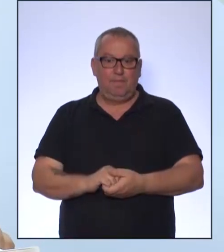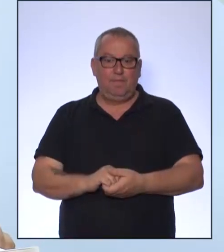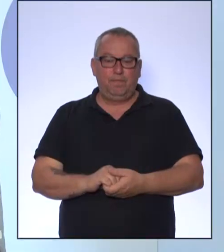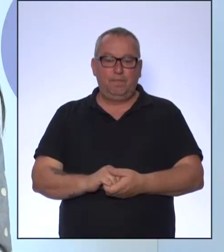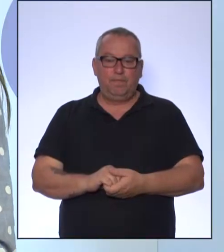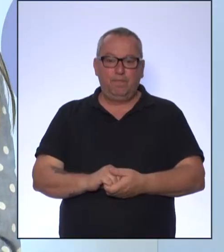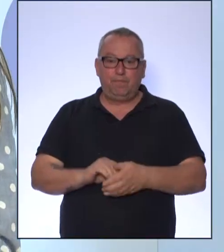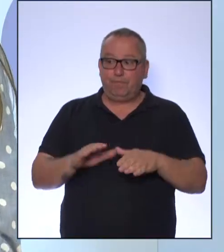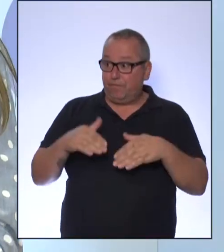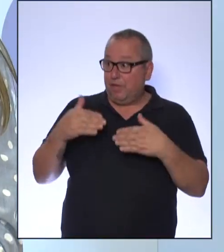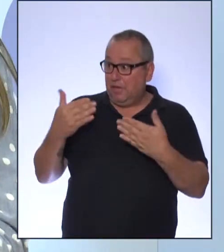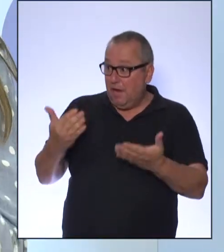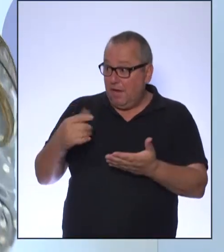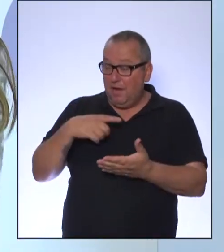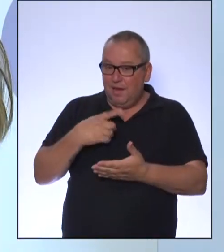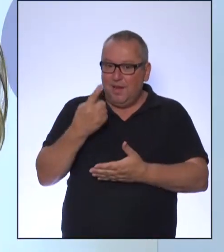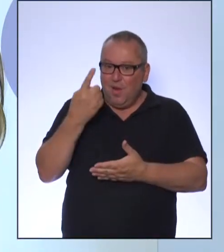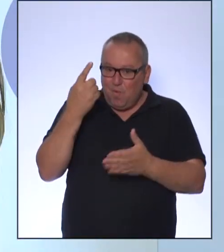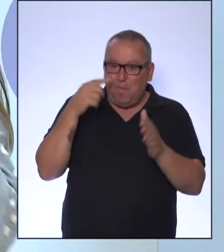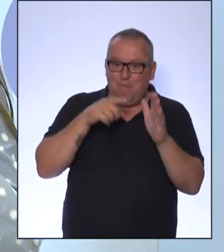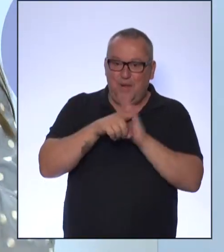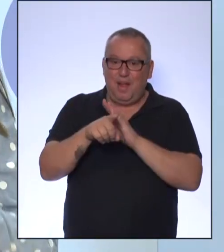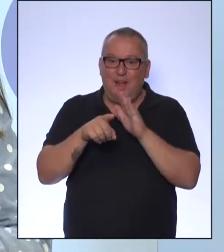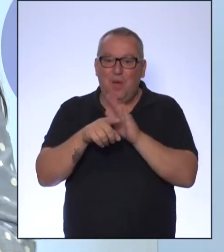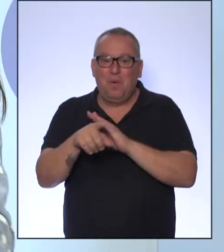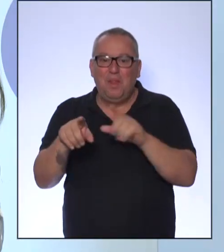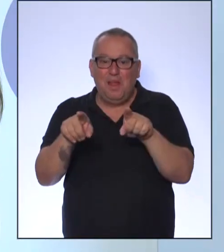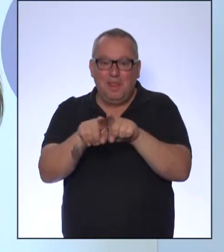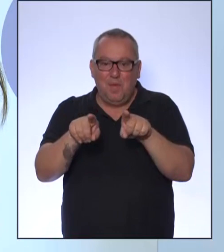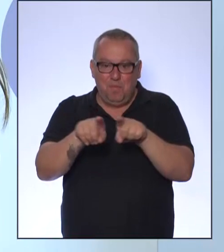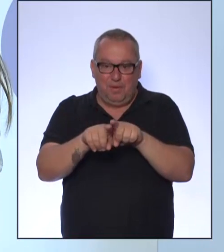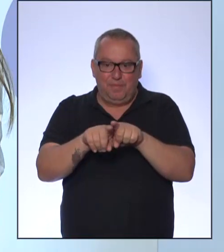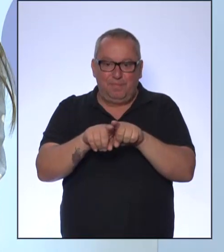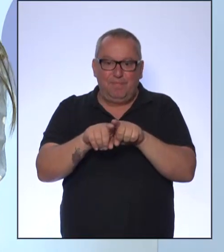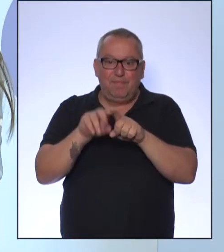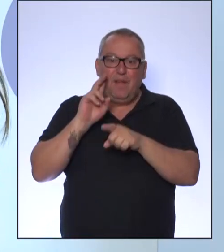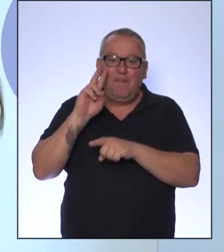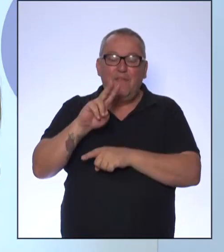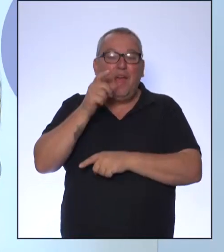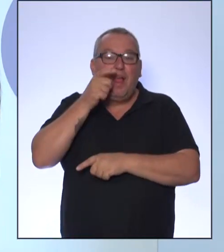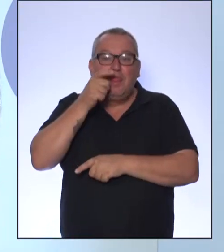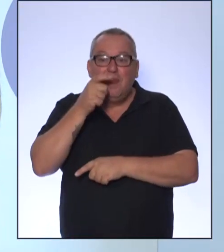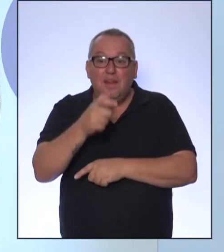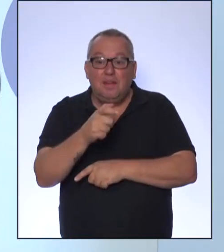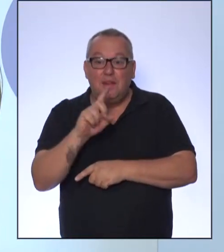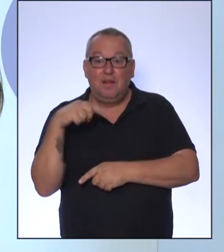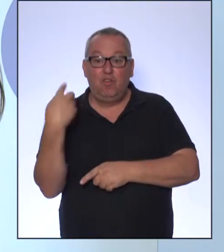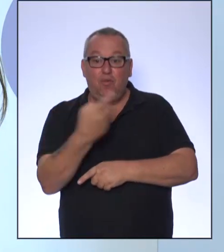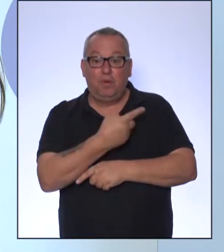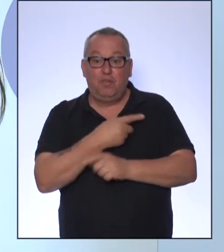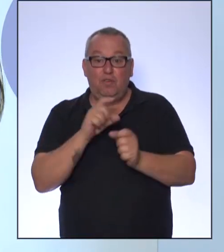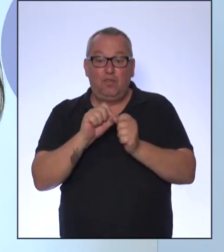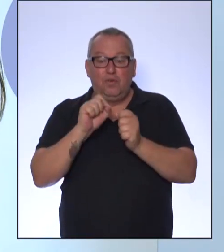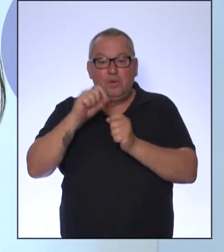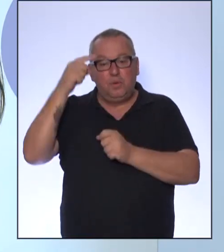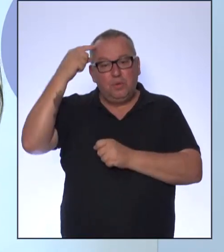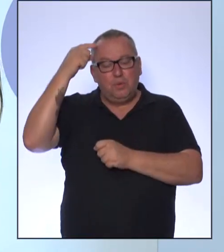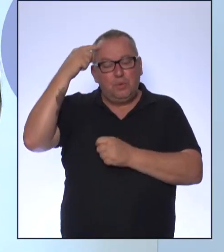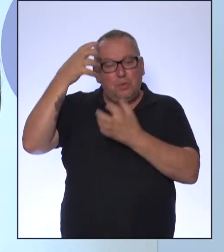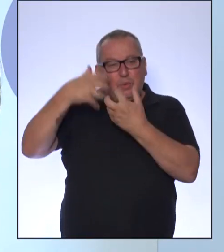E aí fica um questionamento, professora, diante disso. Olha só que interessante para a gente fazer uma rápida reflexão.